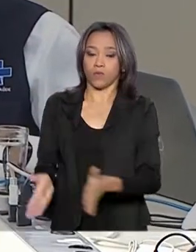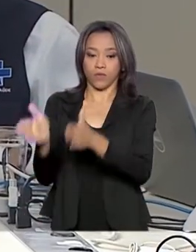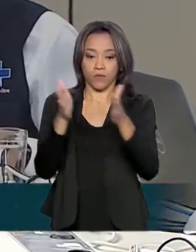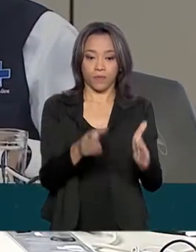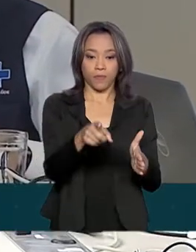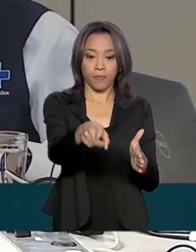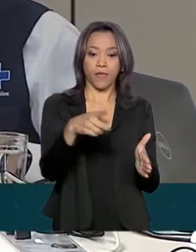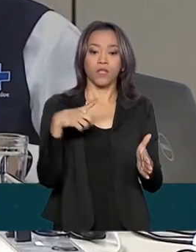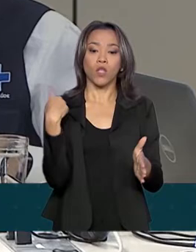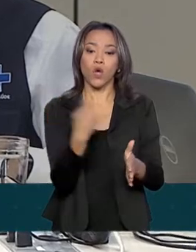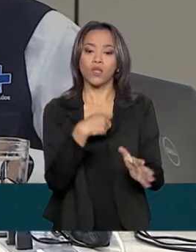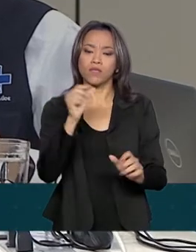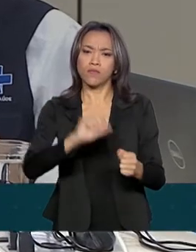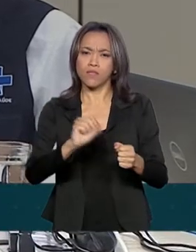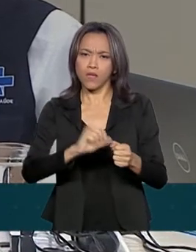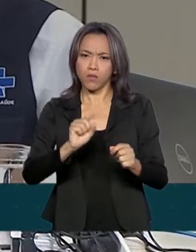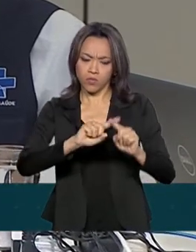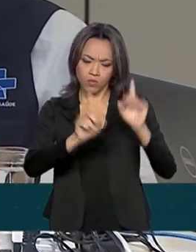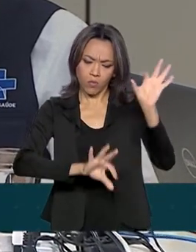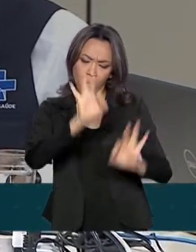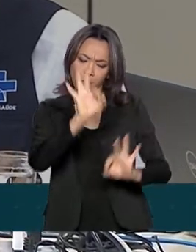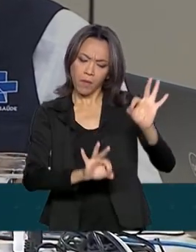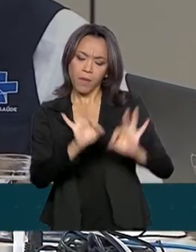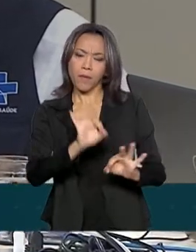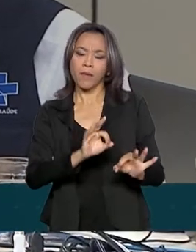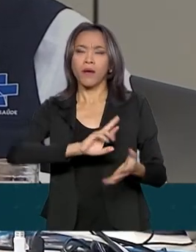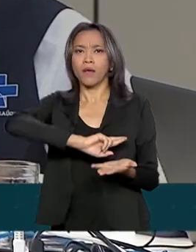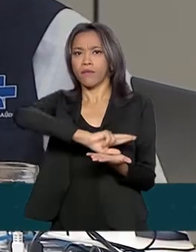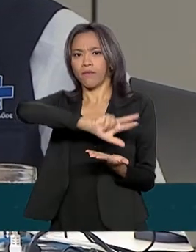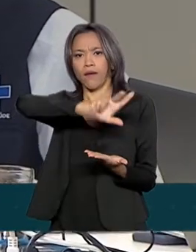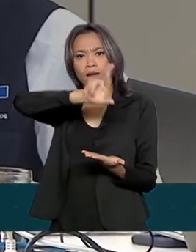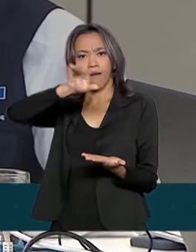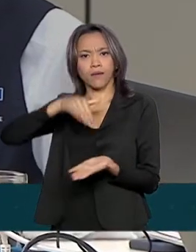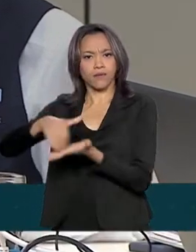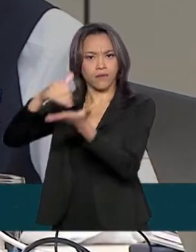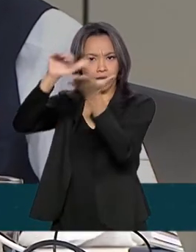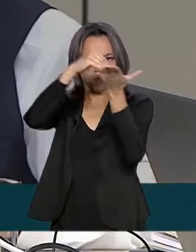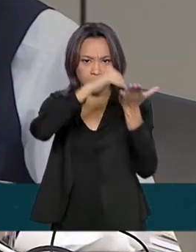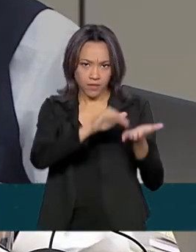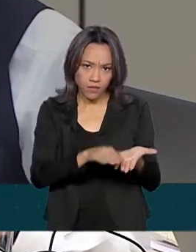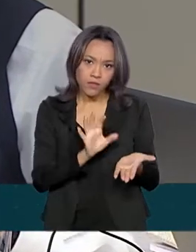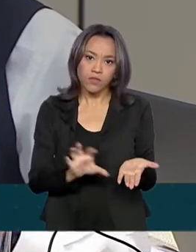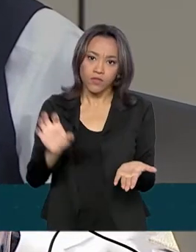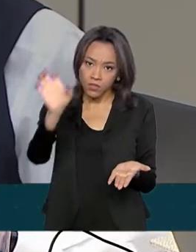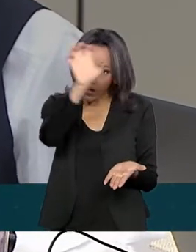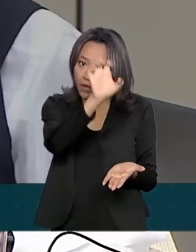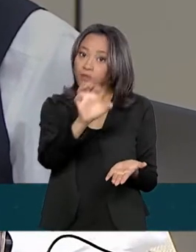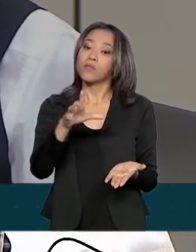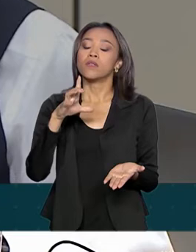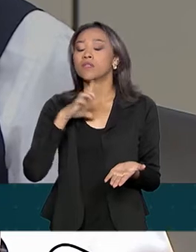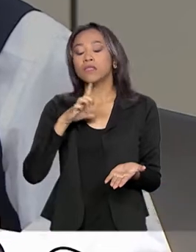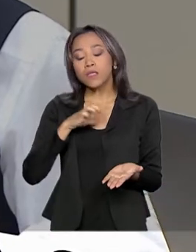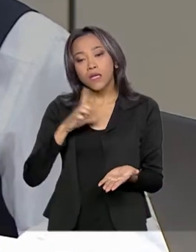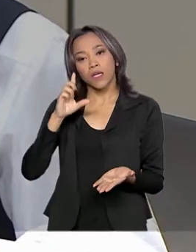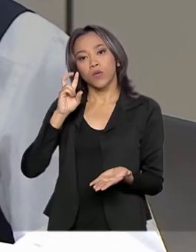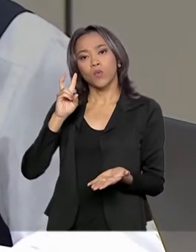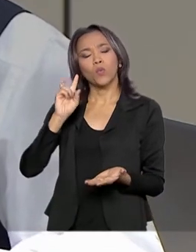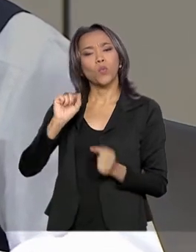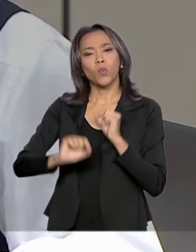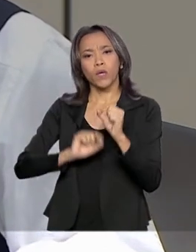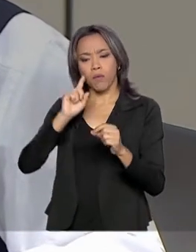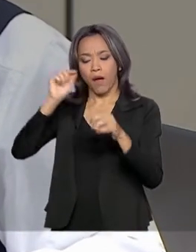diferentes secretarias, principalmente da atenção primária especializada. Existe um processo de revisão e